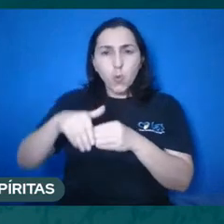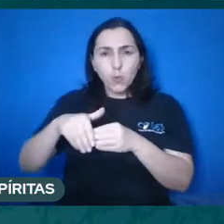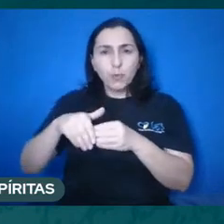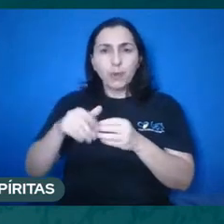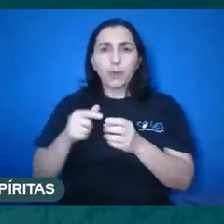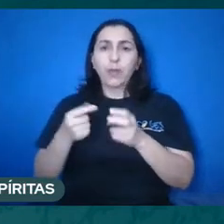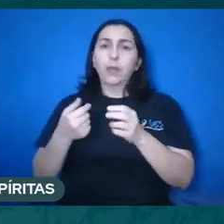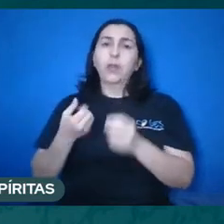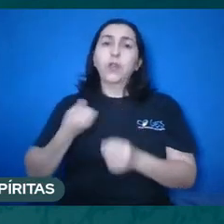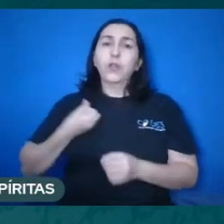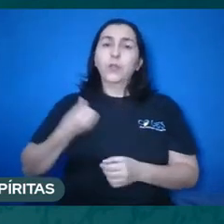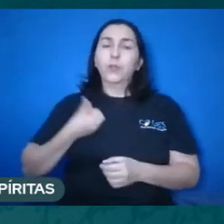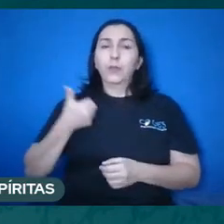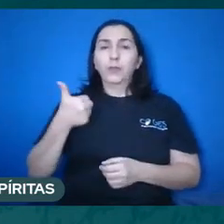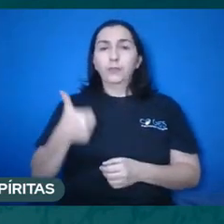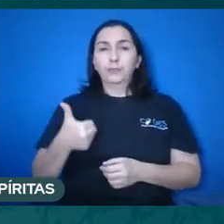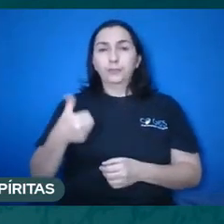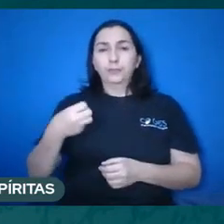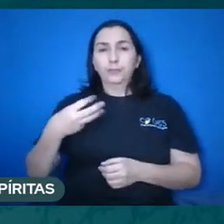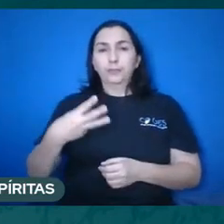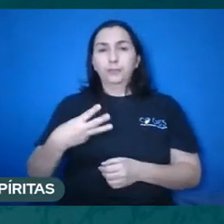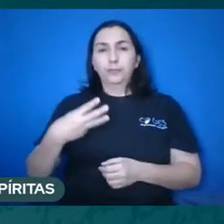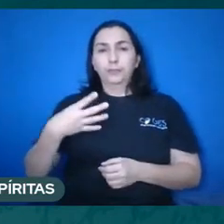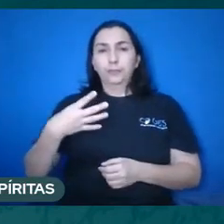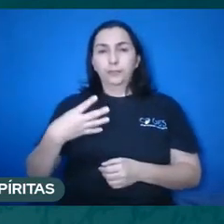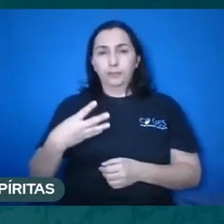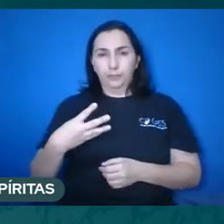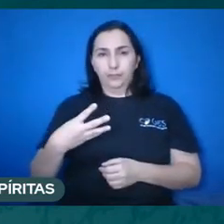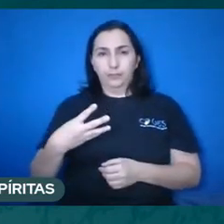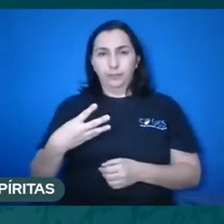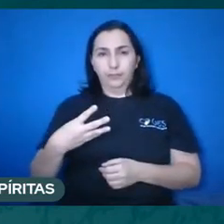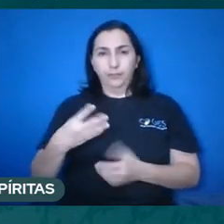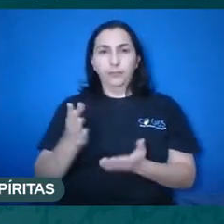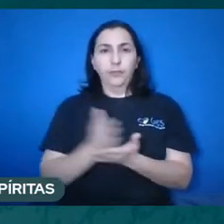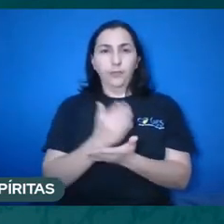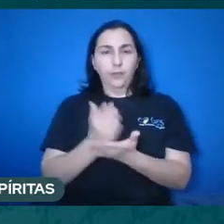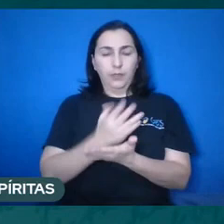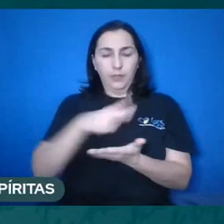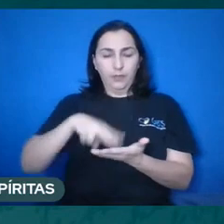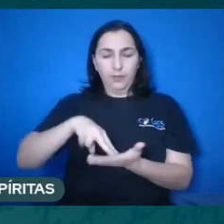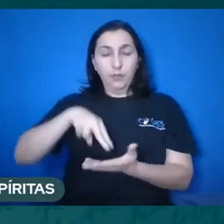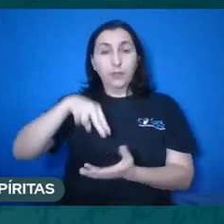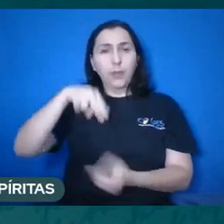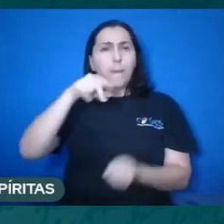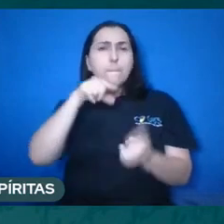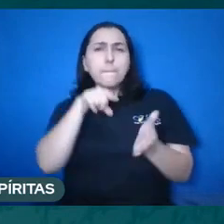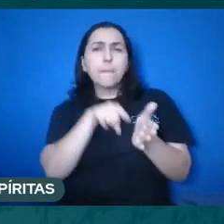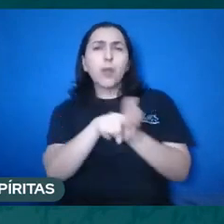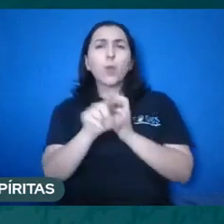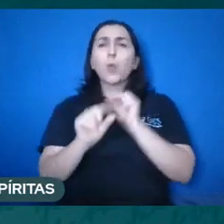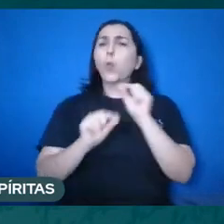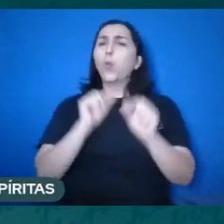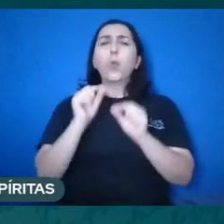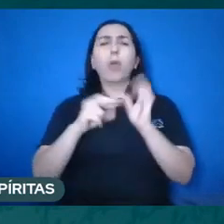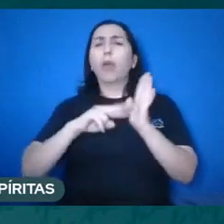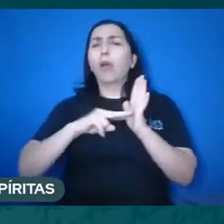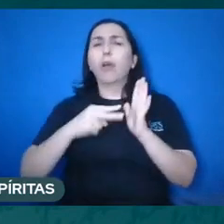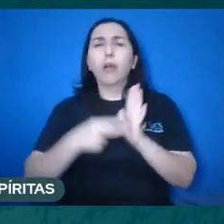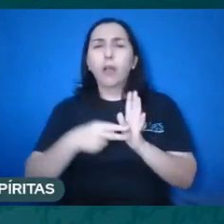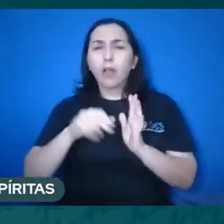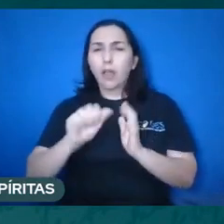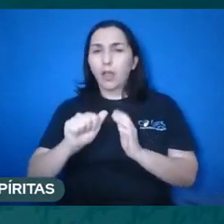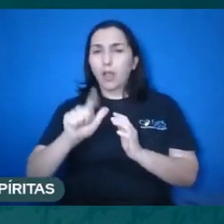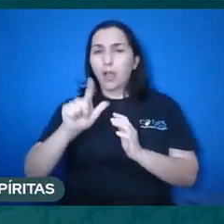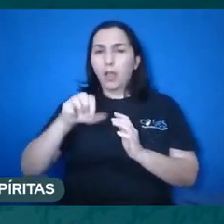questão 134 do livro dos Espíritos, quando se pergunta aos Espíritos o que é alma, eles